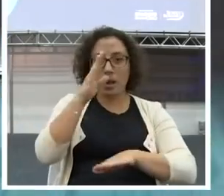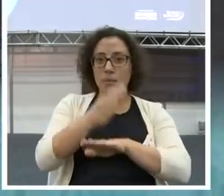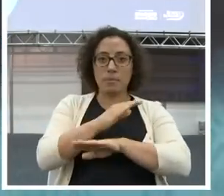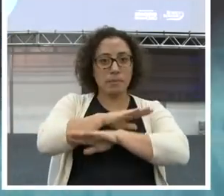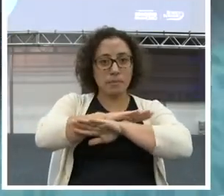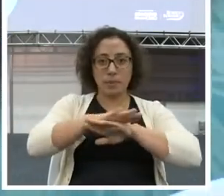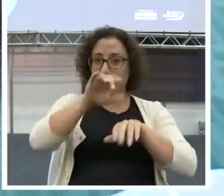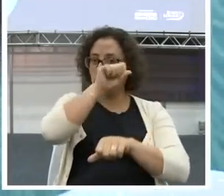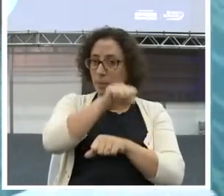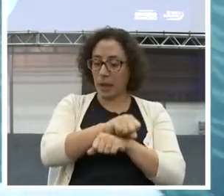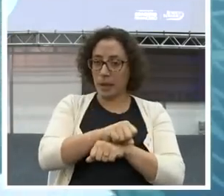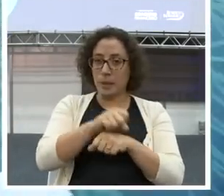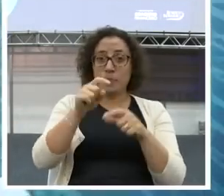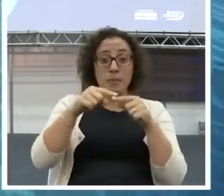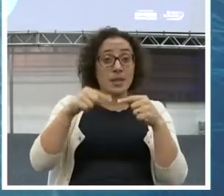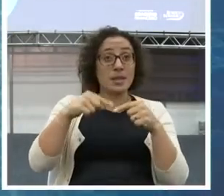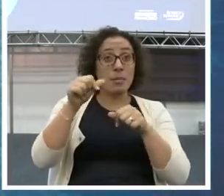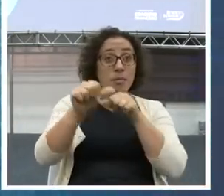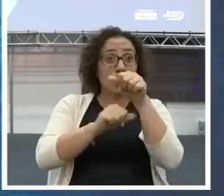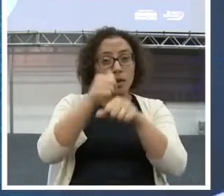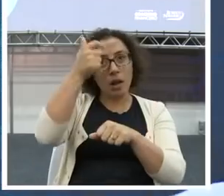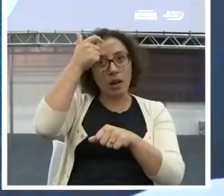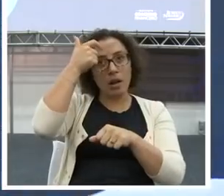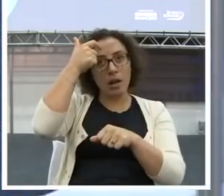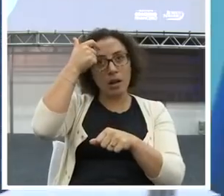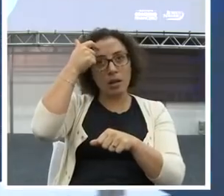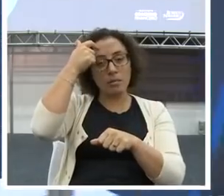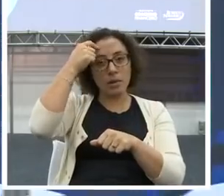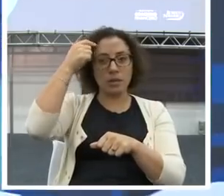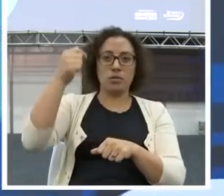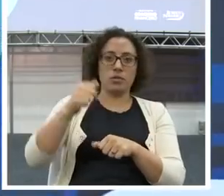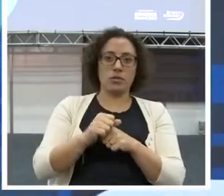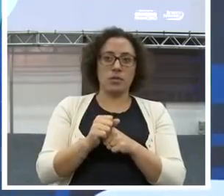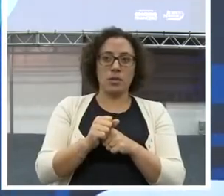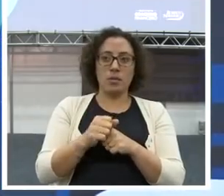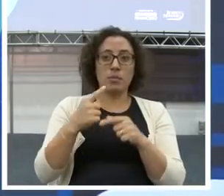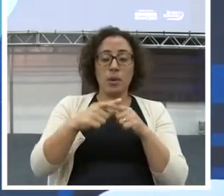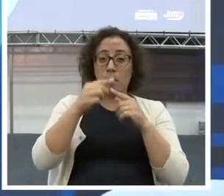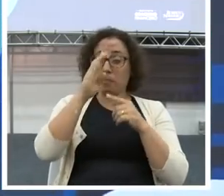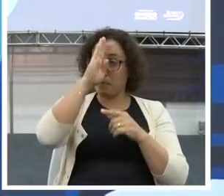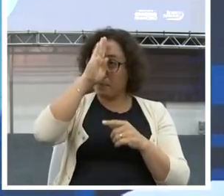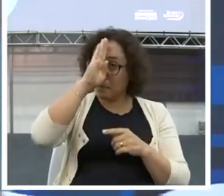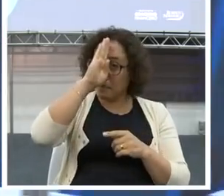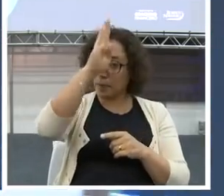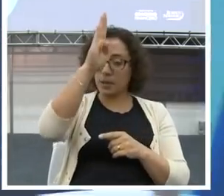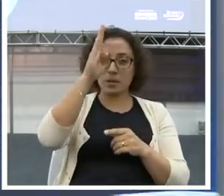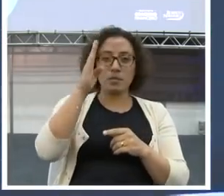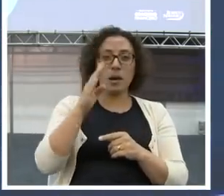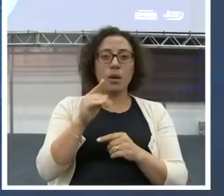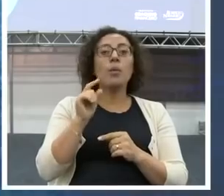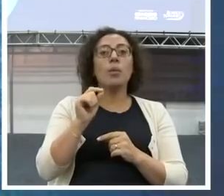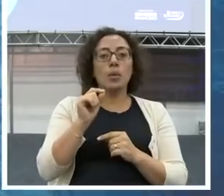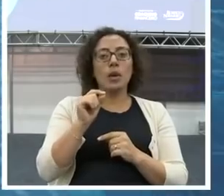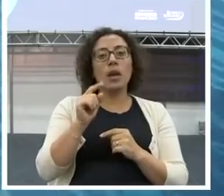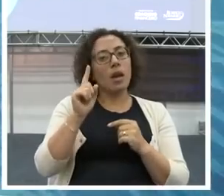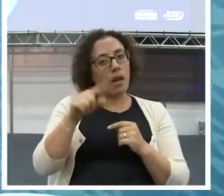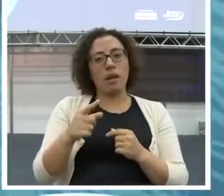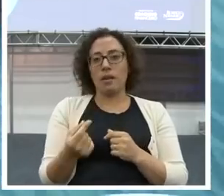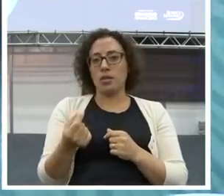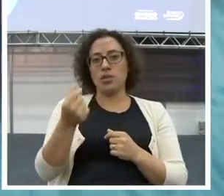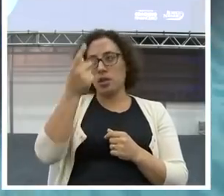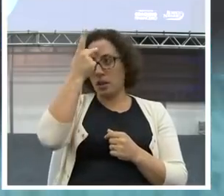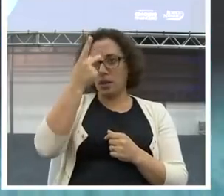todas elas, a segurança financeira é o ponto principal. Porque se você não tem,